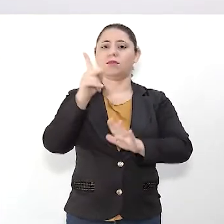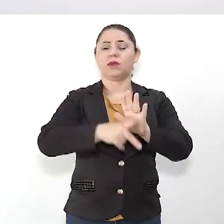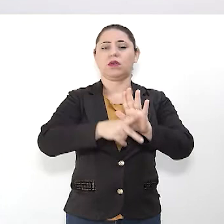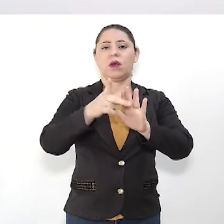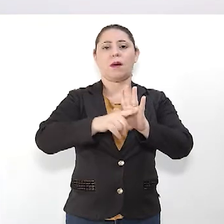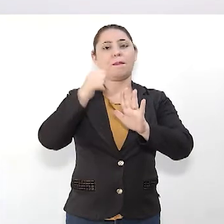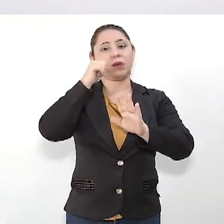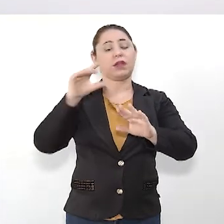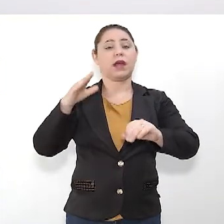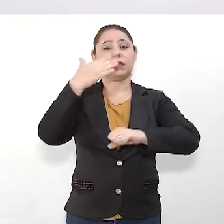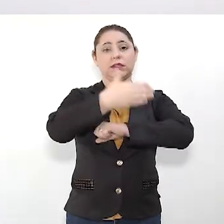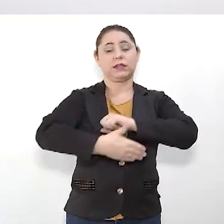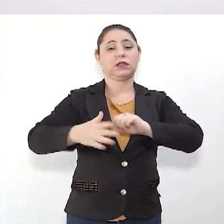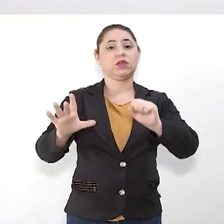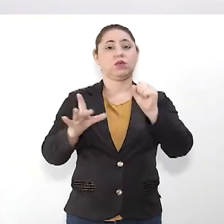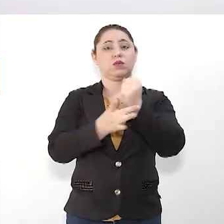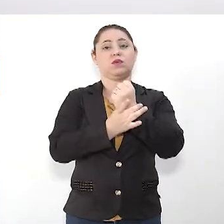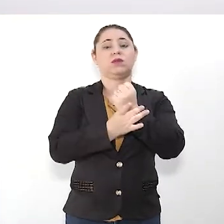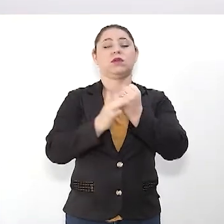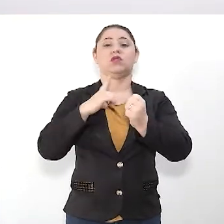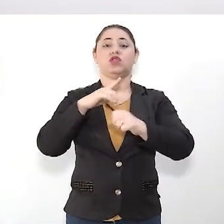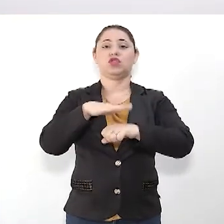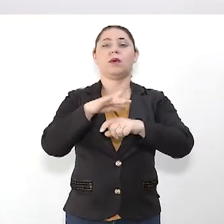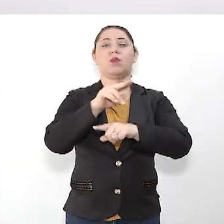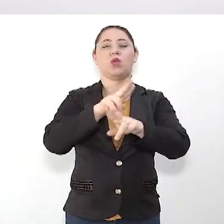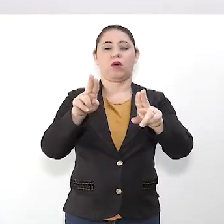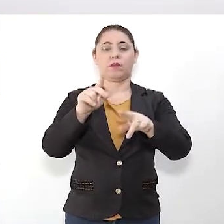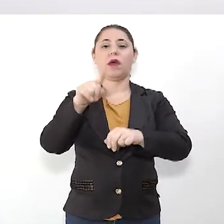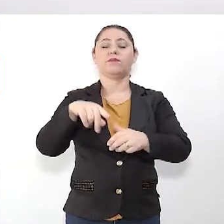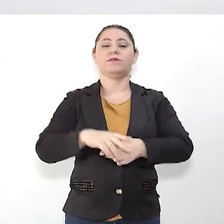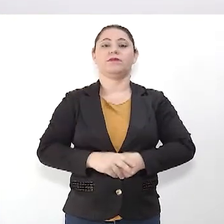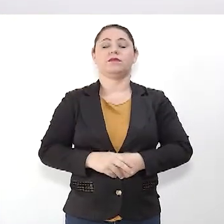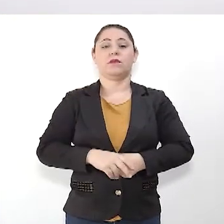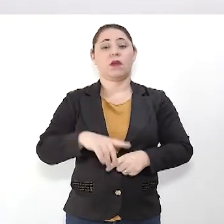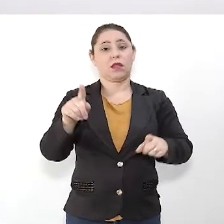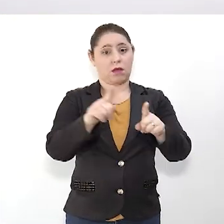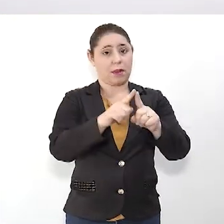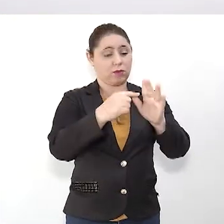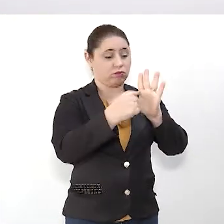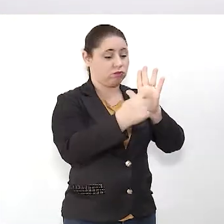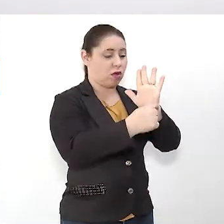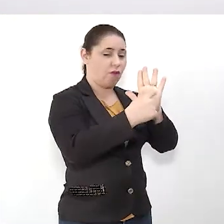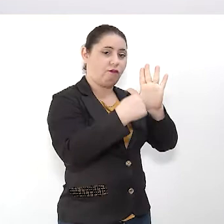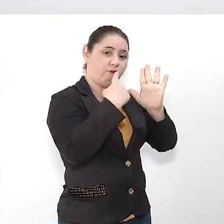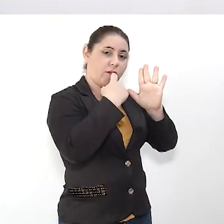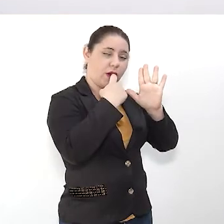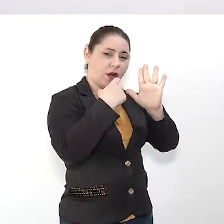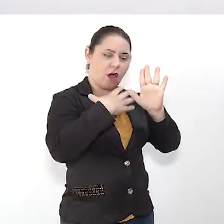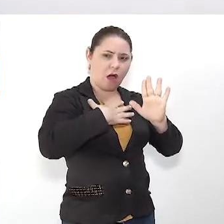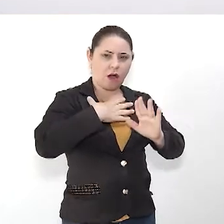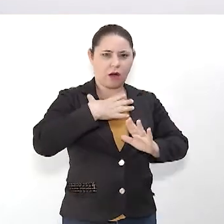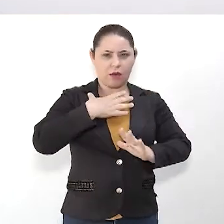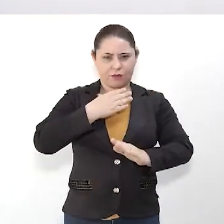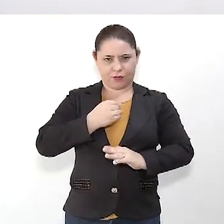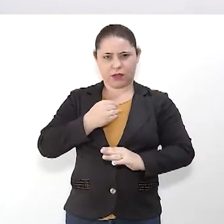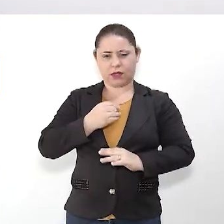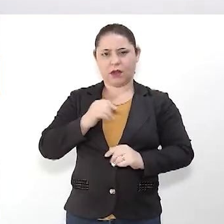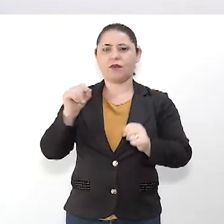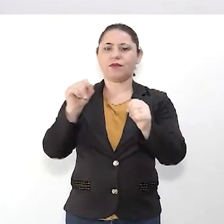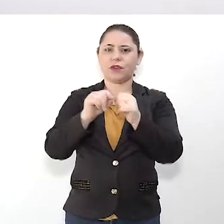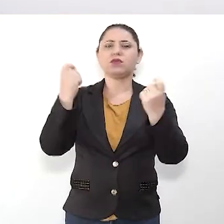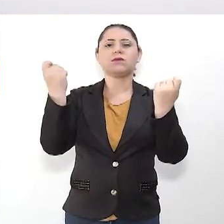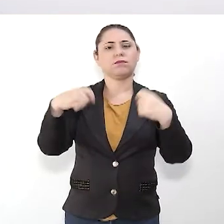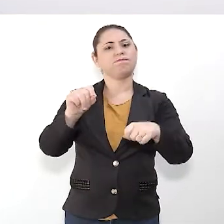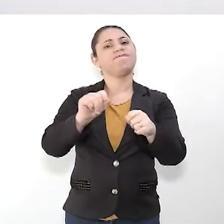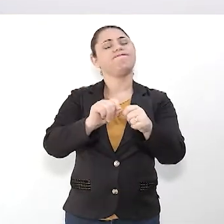o programa da Mulher Segura, que é o ProMuse, que a gente chama, e através deste sinal vermelho a